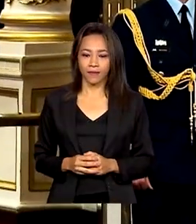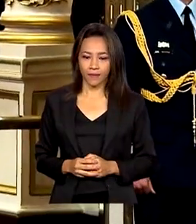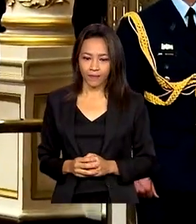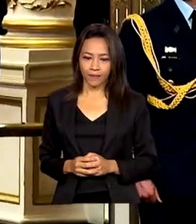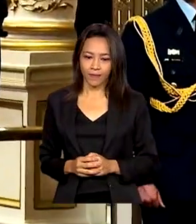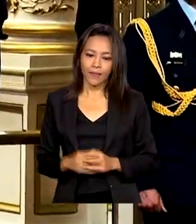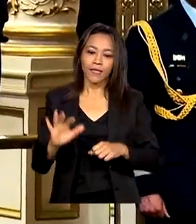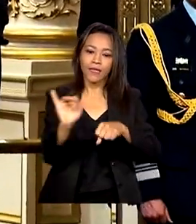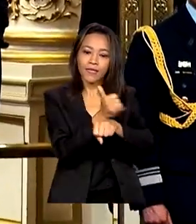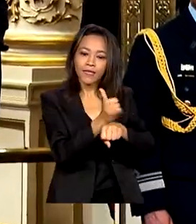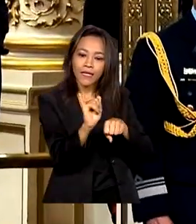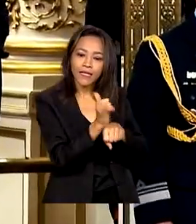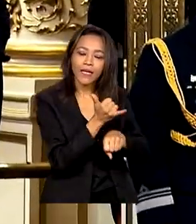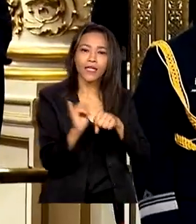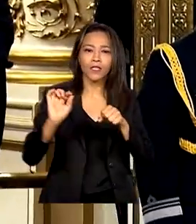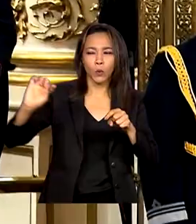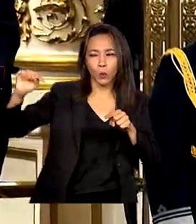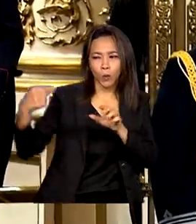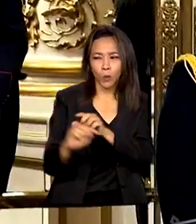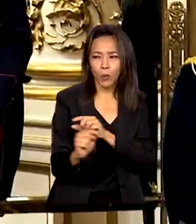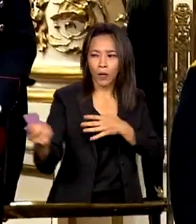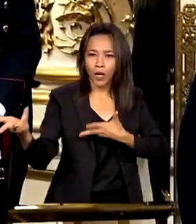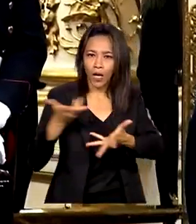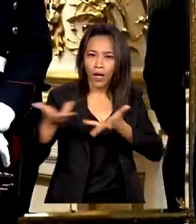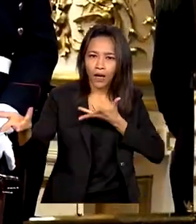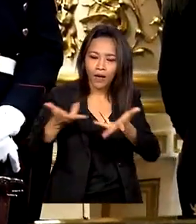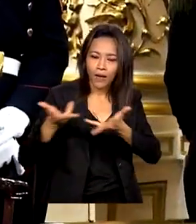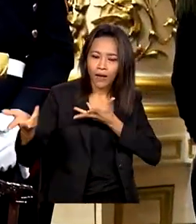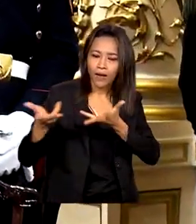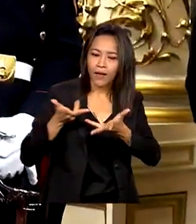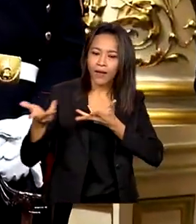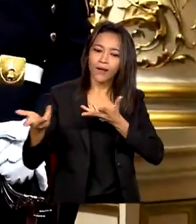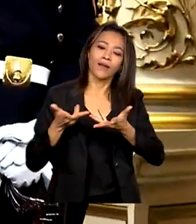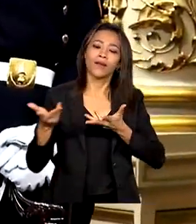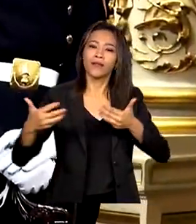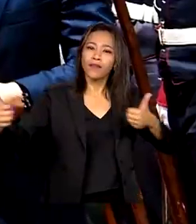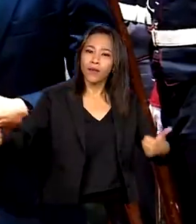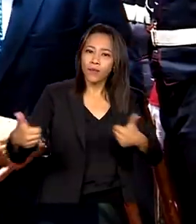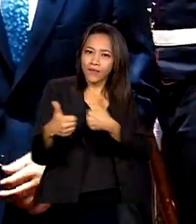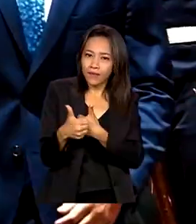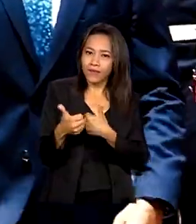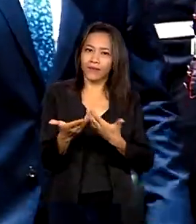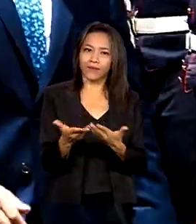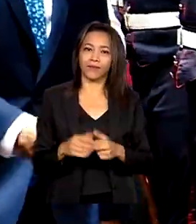estratégico muito mais profundo que durará por as próximas décadas.